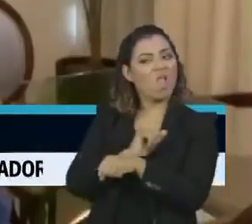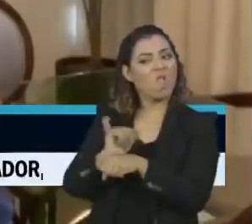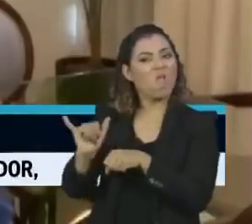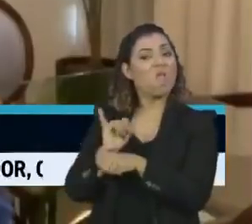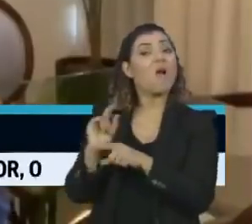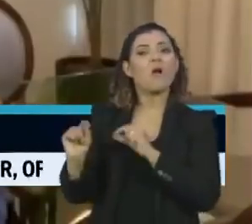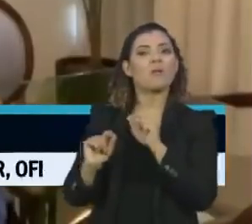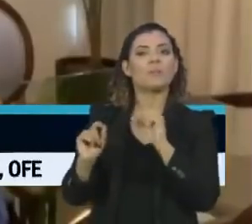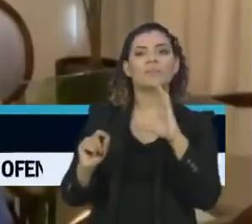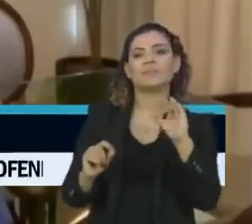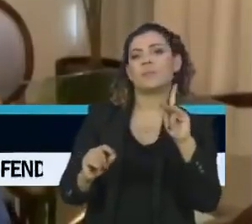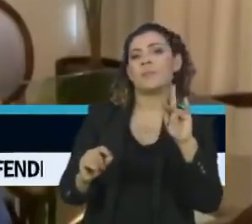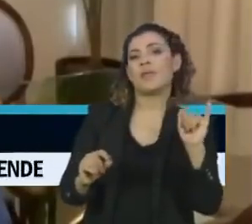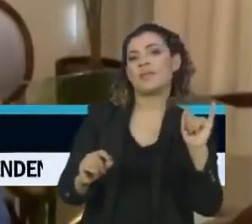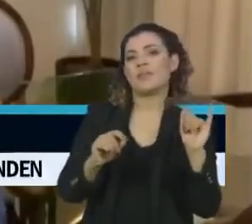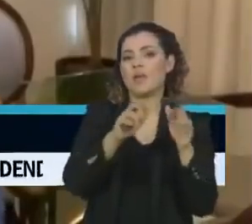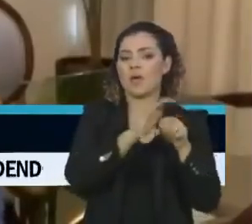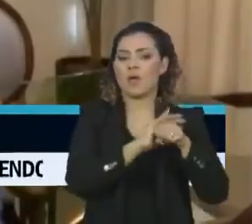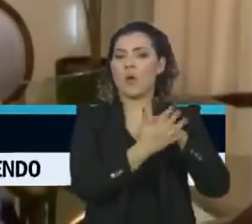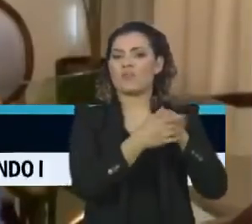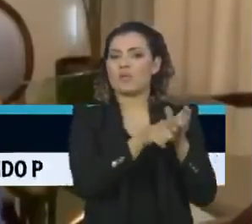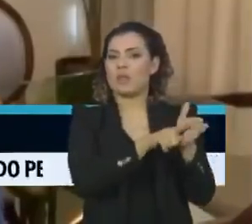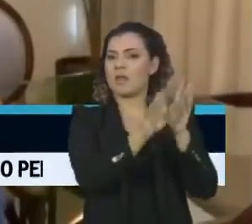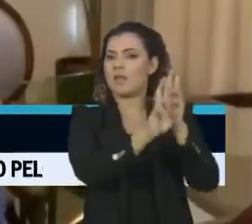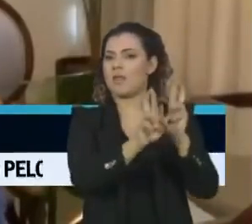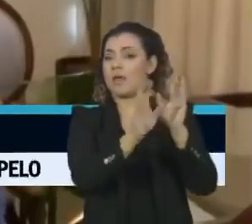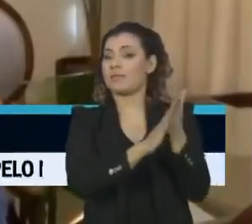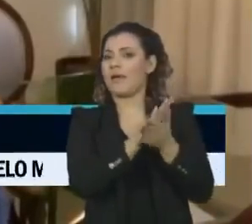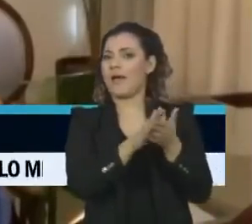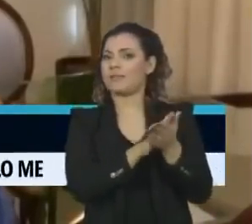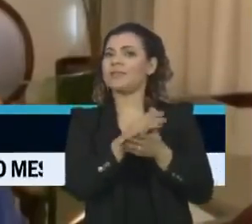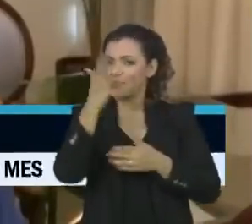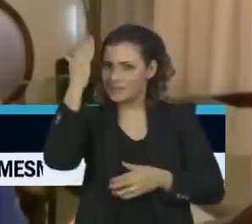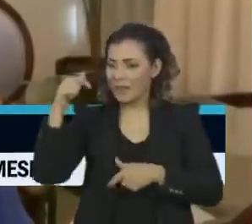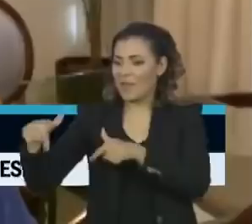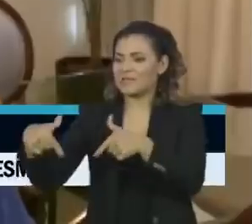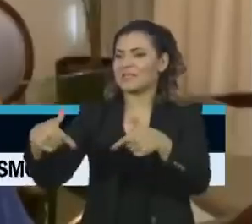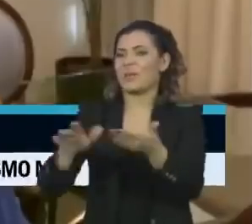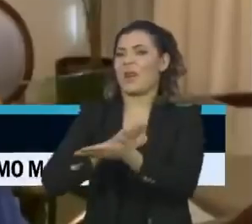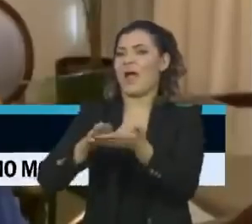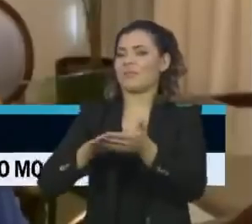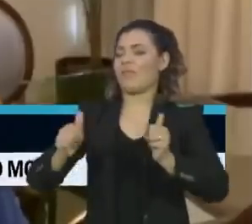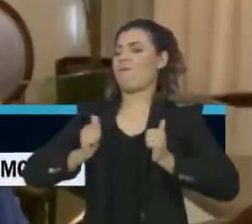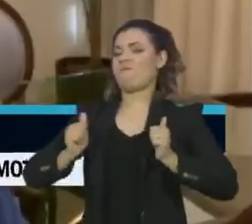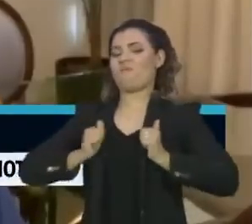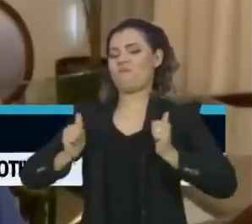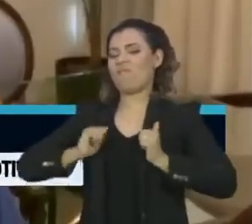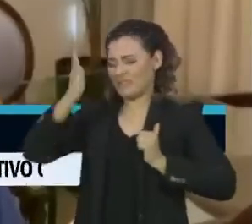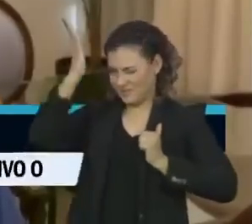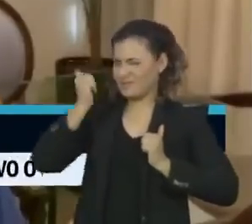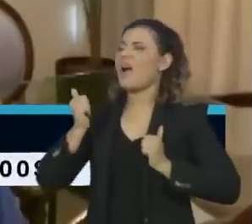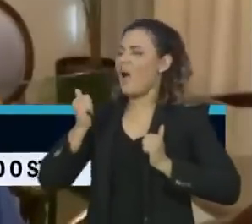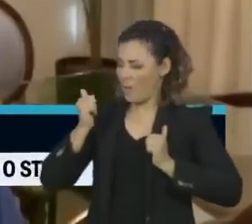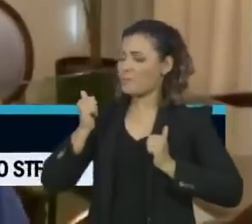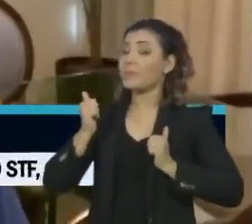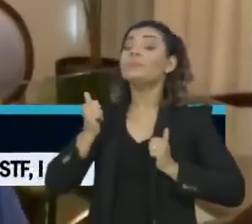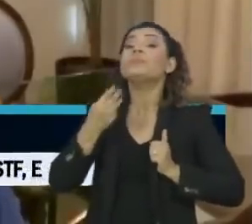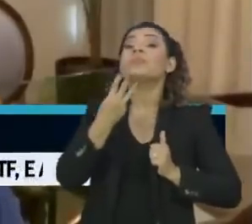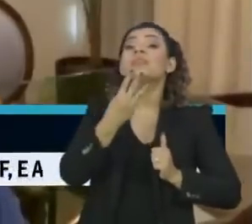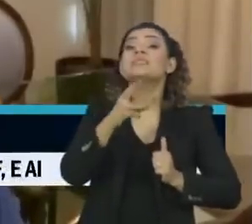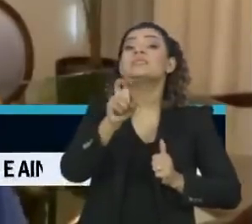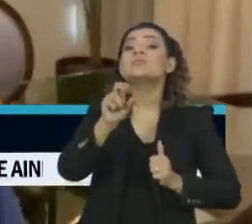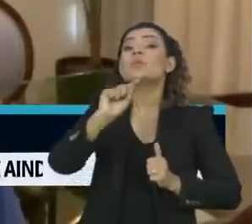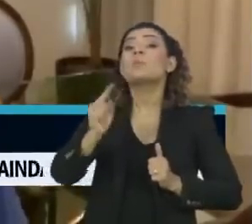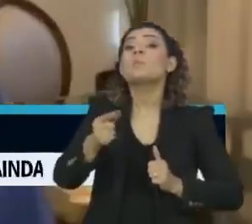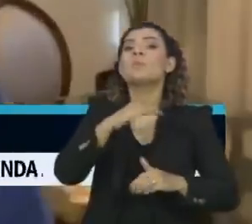viabilizar a CPI da Covid, porque sabe da negligência que resultou em mais de 350